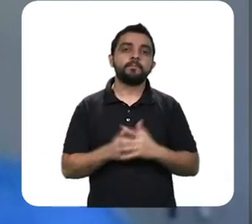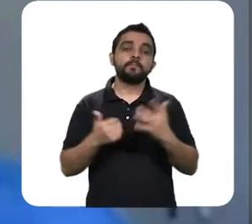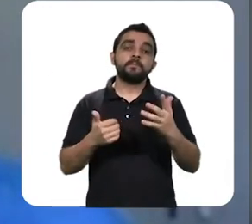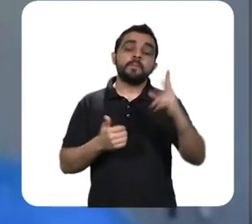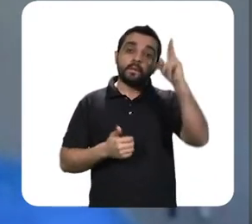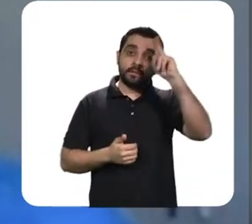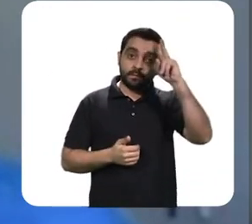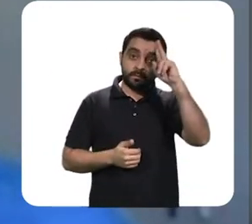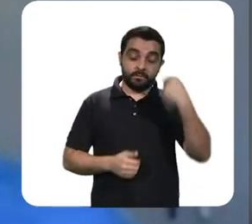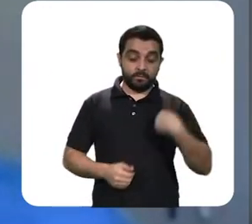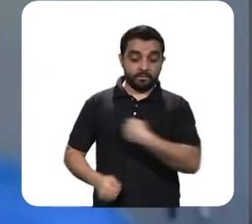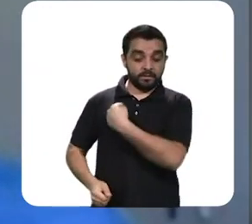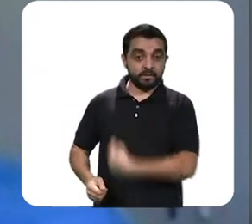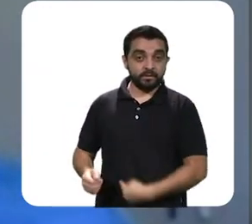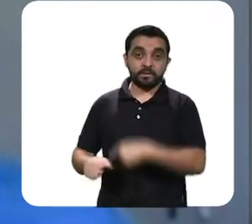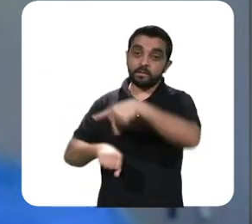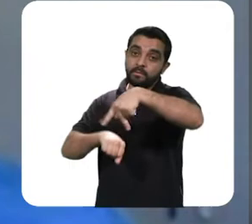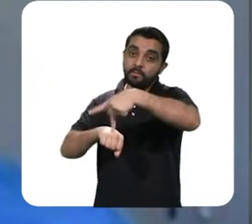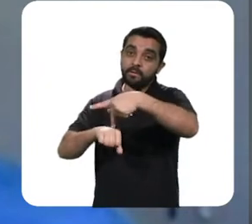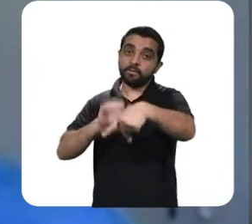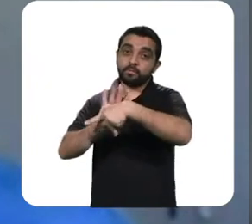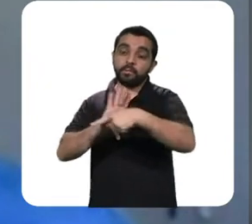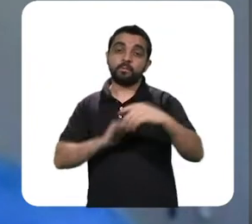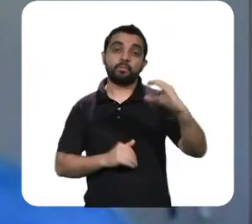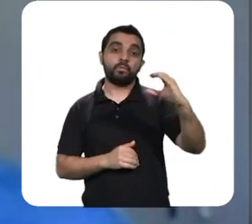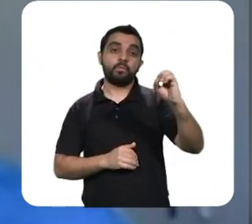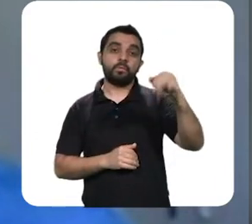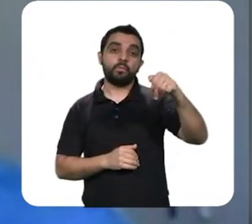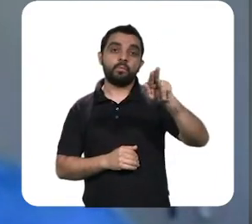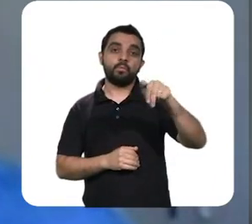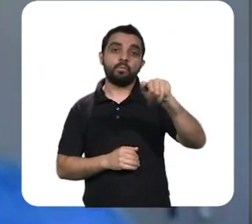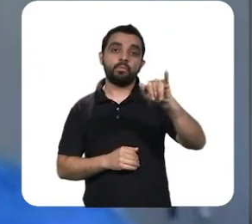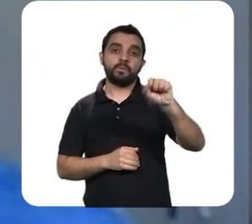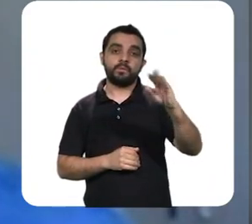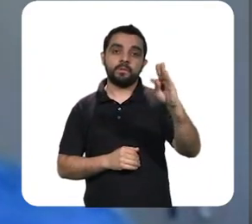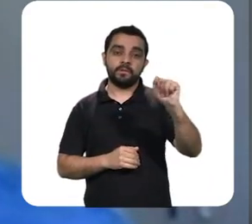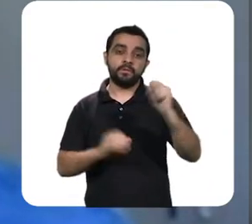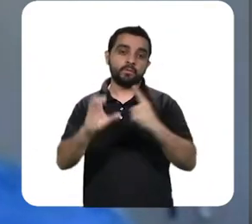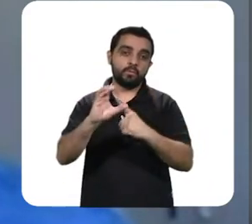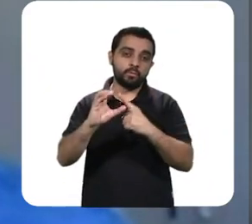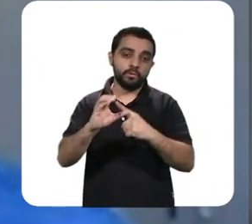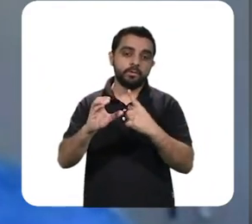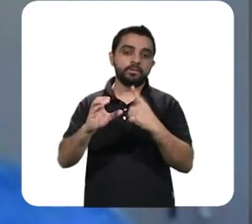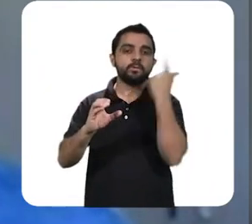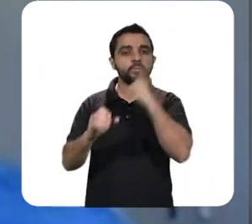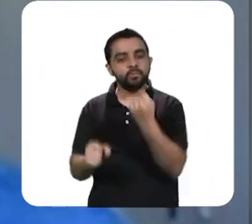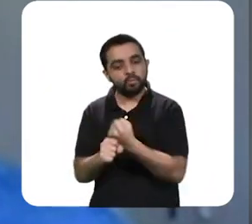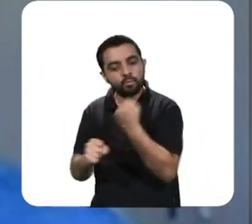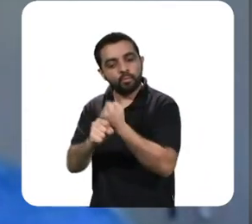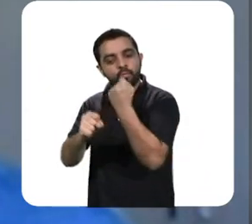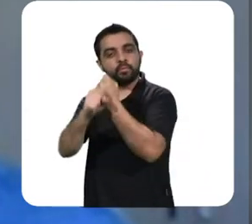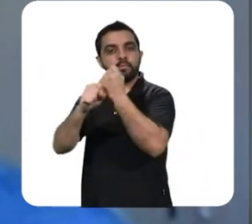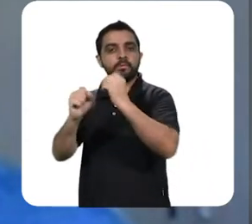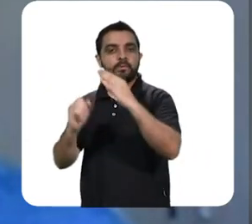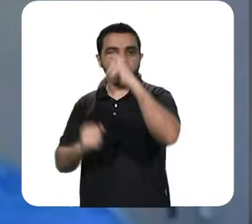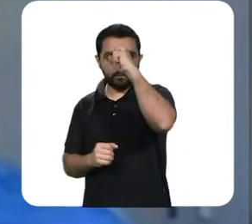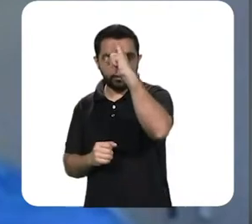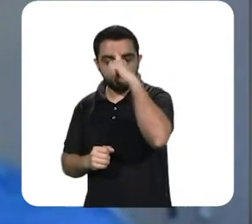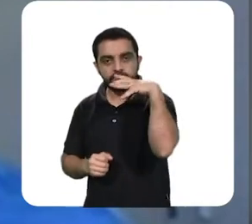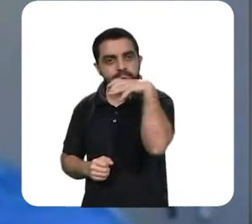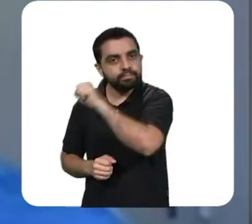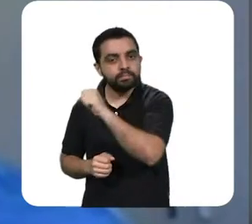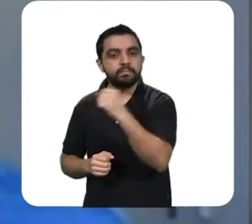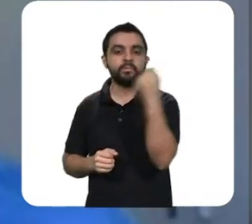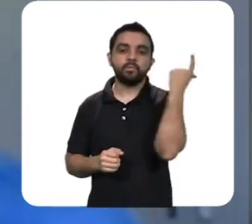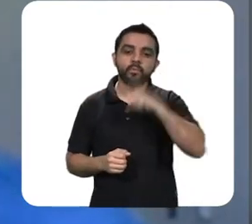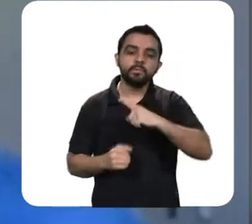Lembrando que a China é um país comunista, construiu dois hospitais em dez dias, conseguiu manter o